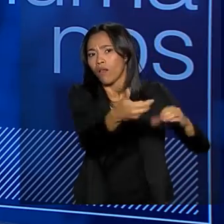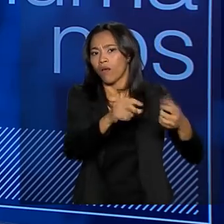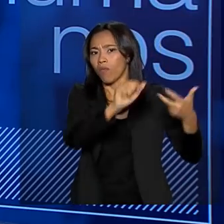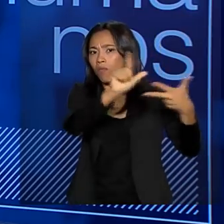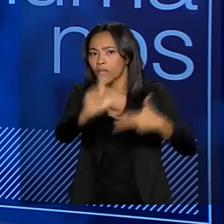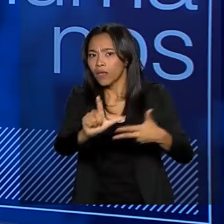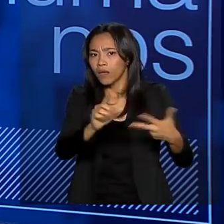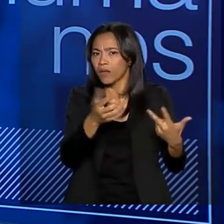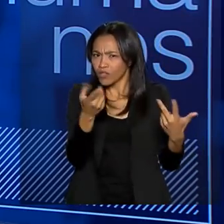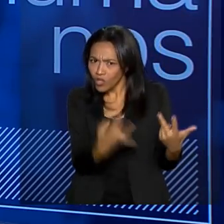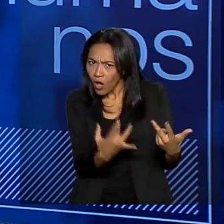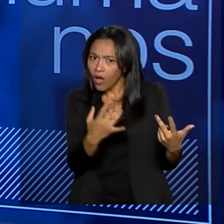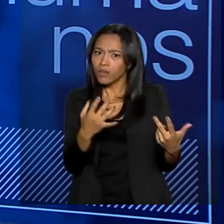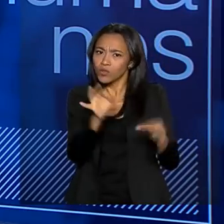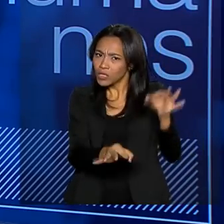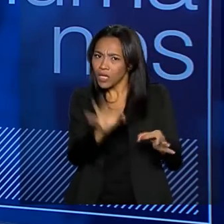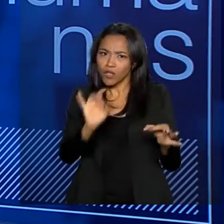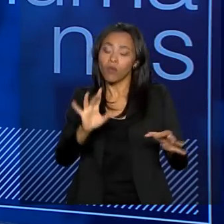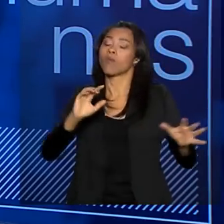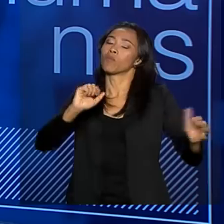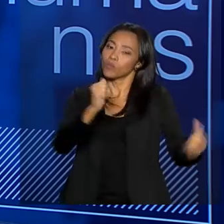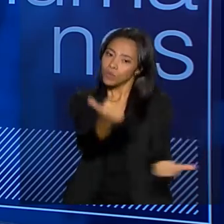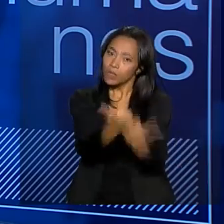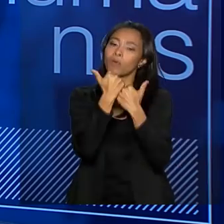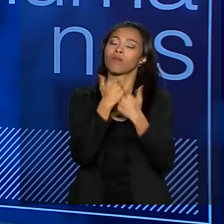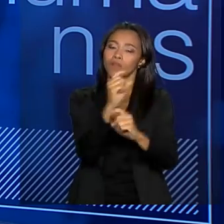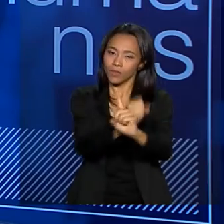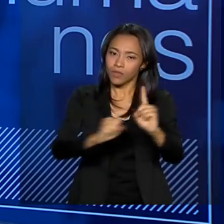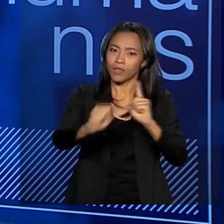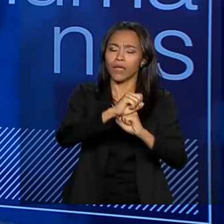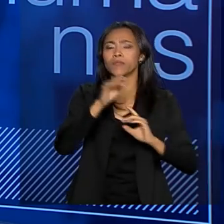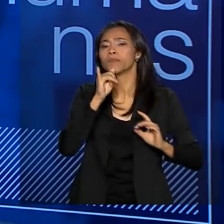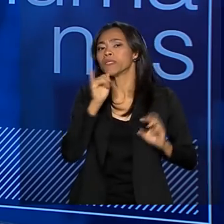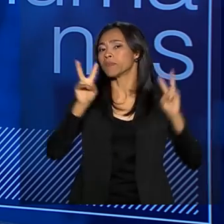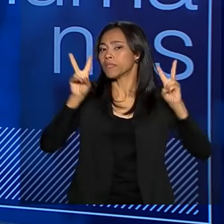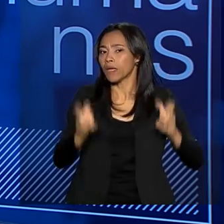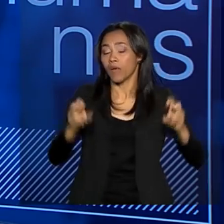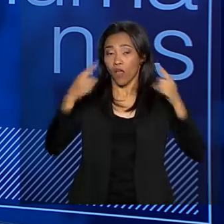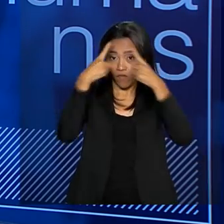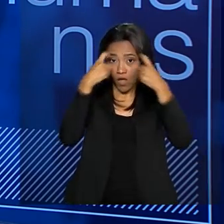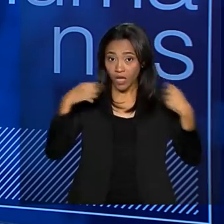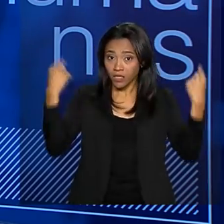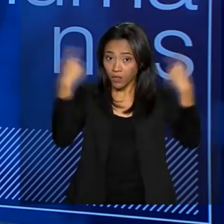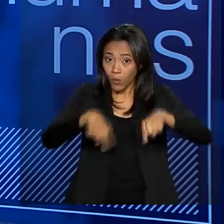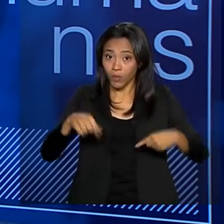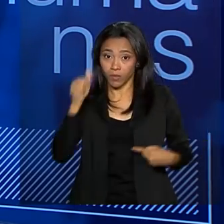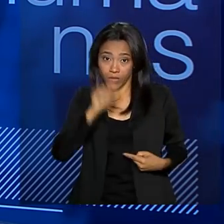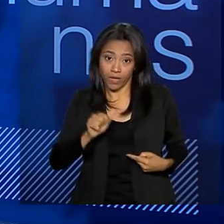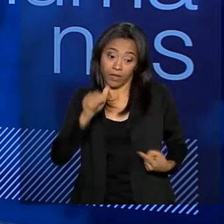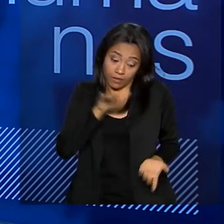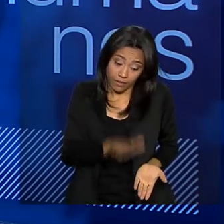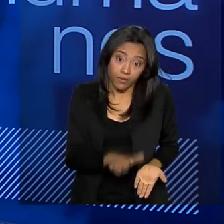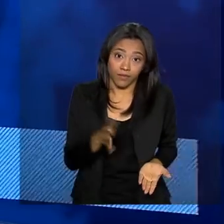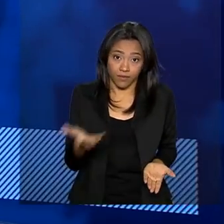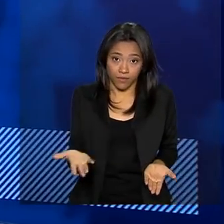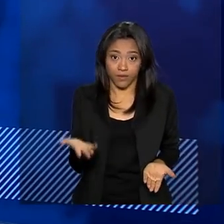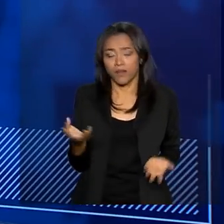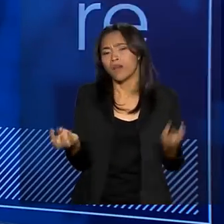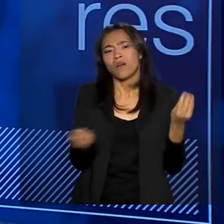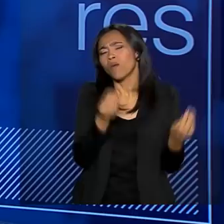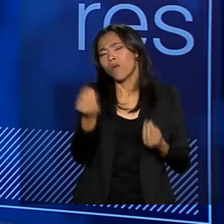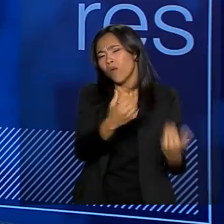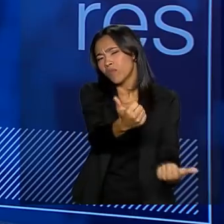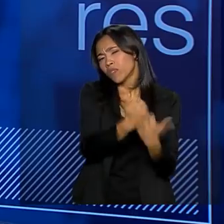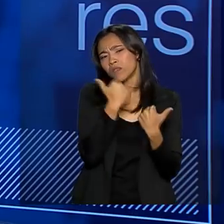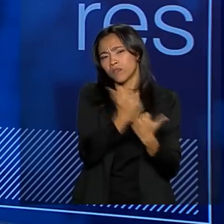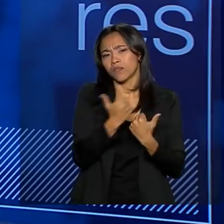A sociedade vai ter que vir junto. Com relação à violência contra a mulher, à violência contra a criança, de que forma pode nos